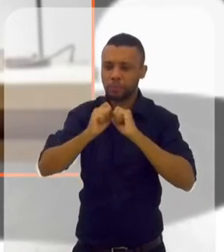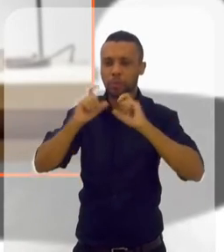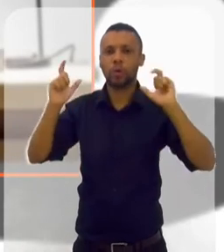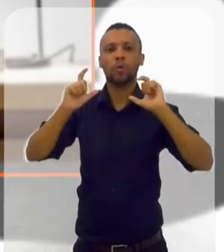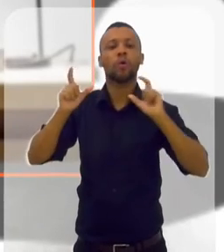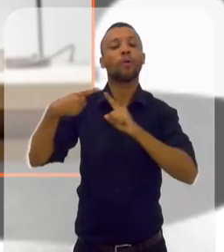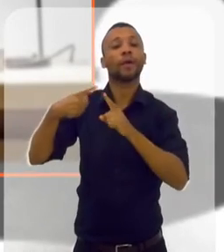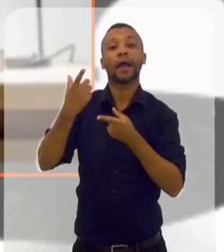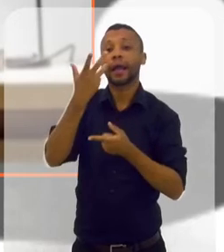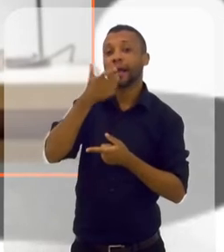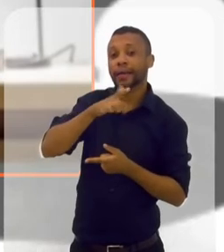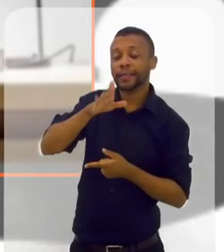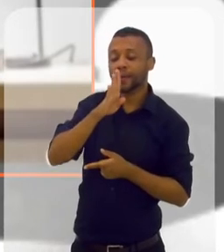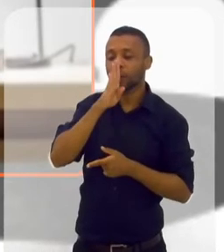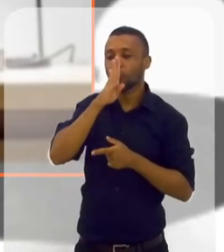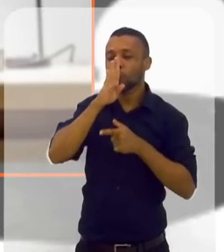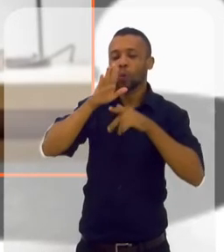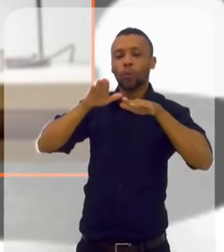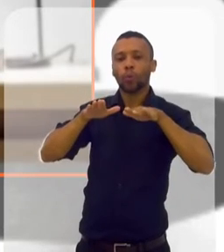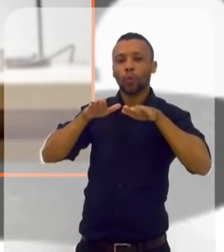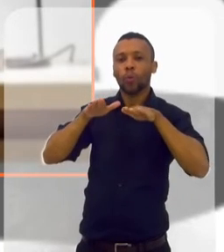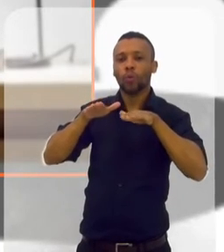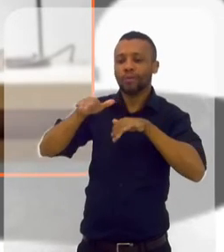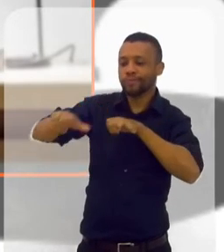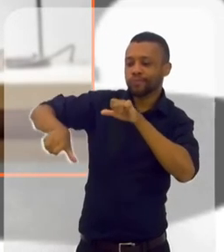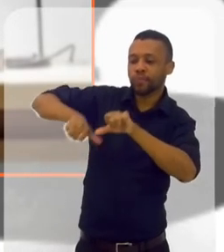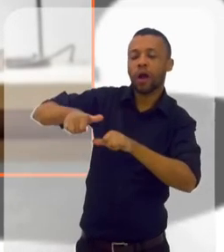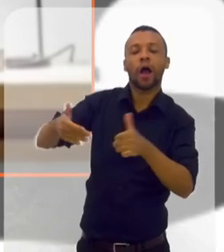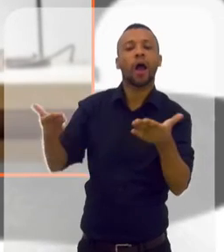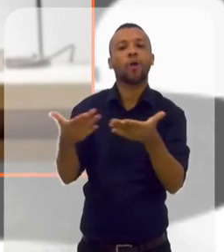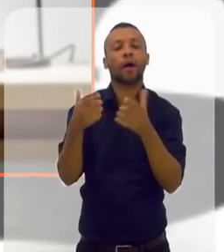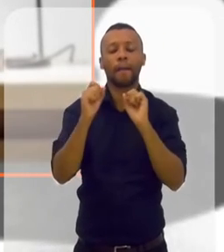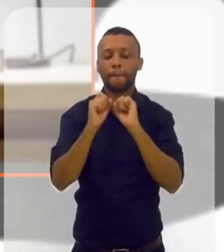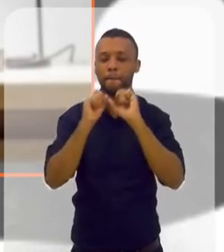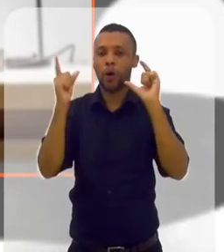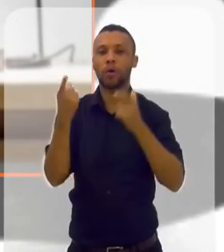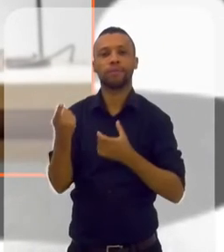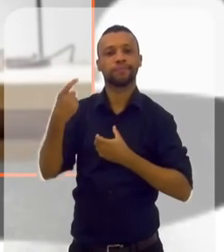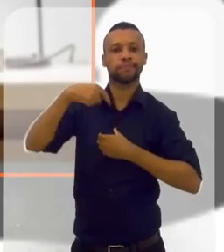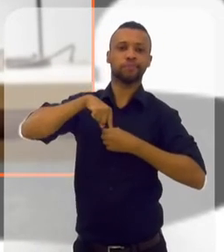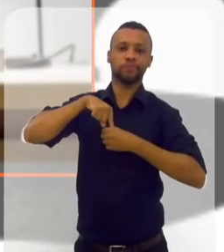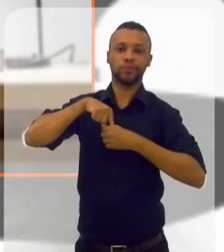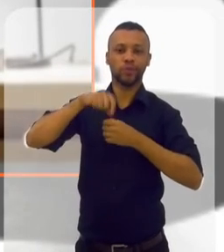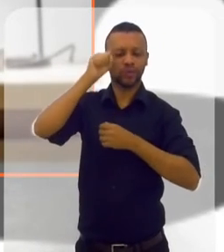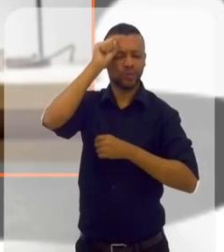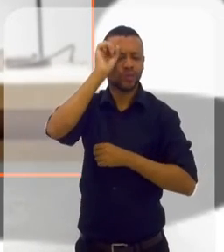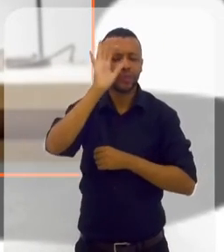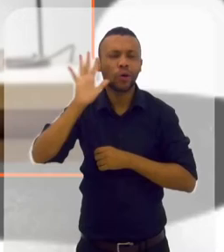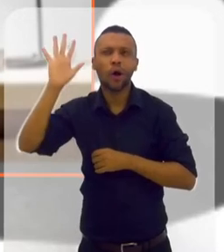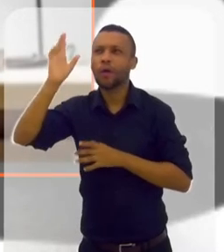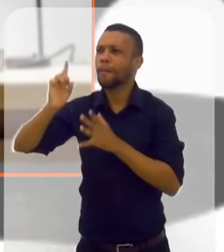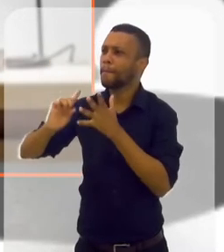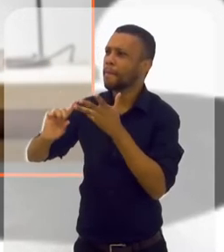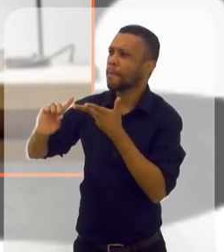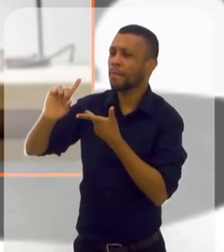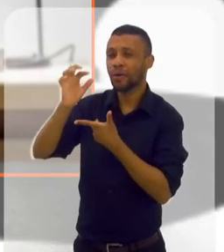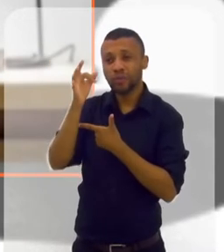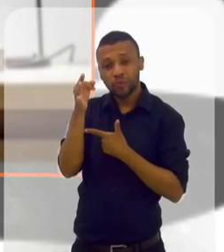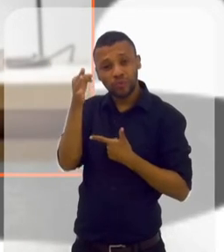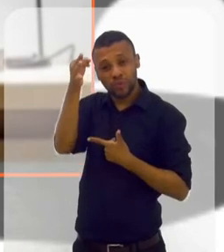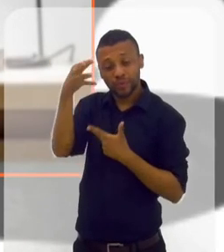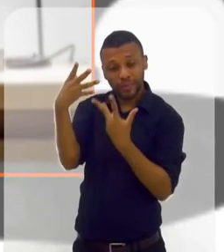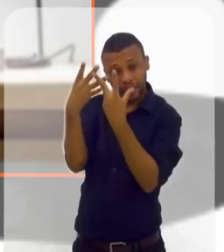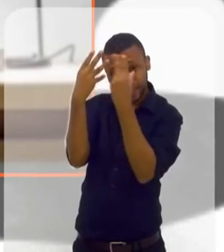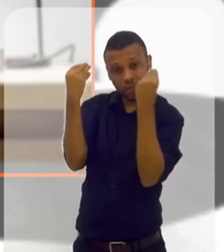despertou. Porque aquela criança que estava adormecida, agora despertou e viveu aí dentro de você. Todos os sonhos que talvez tenham sido